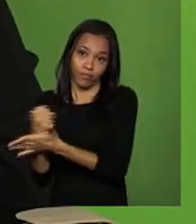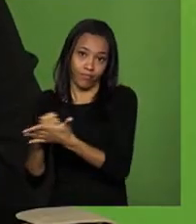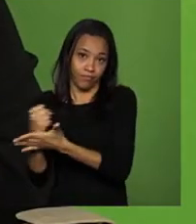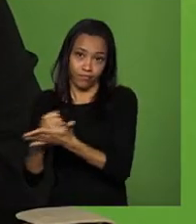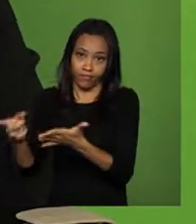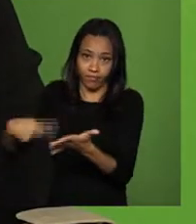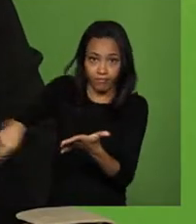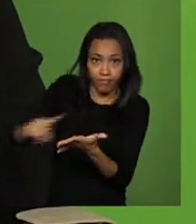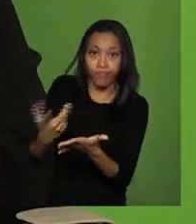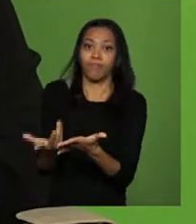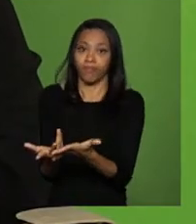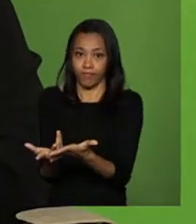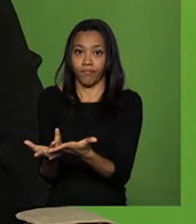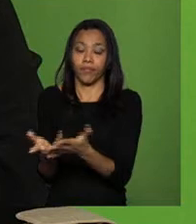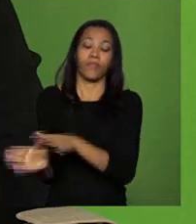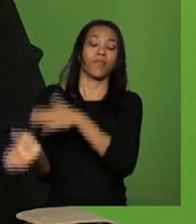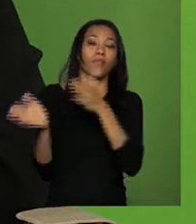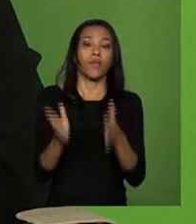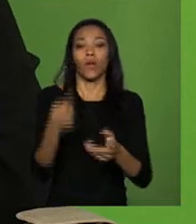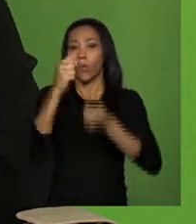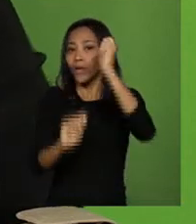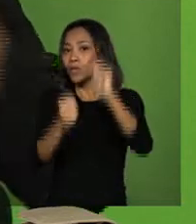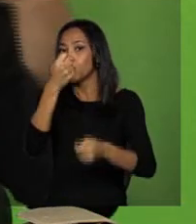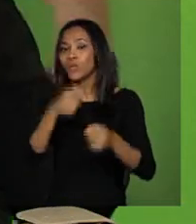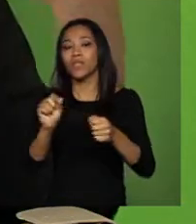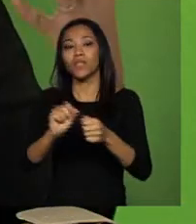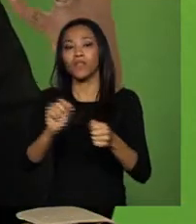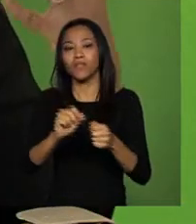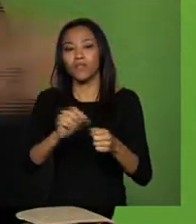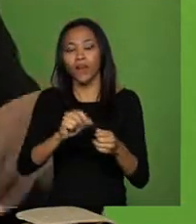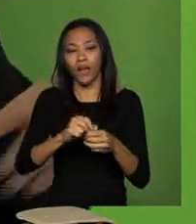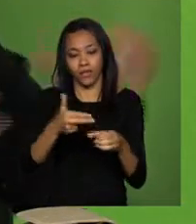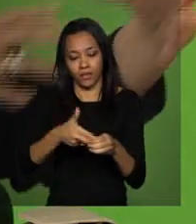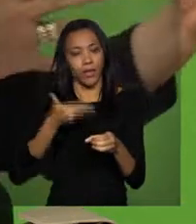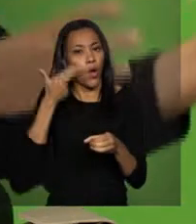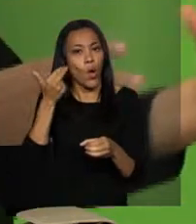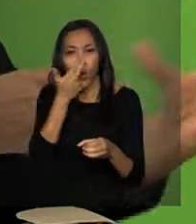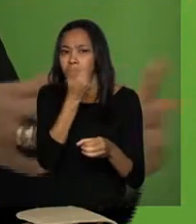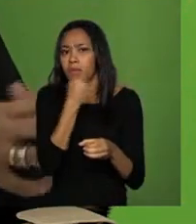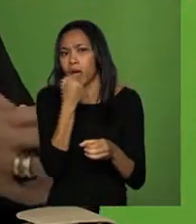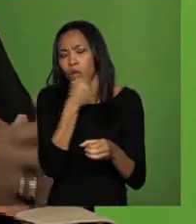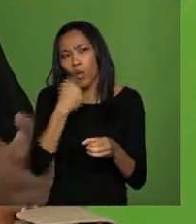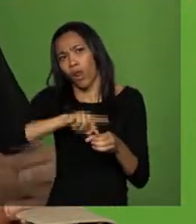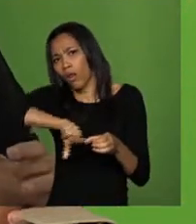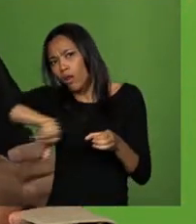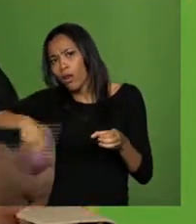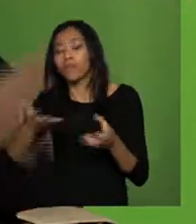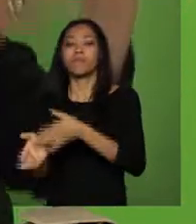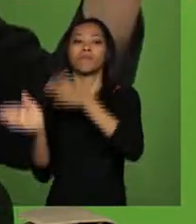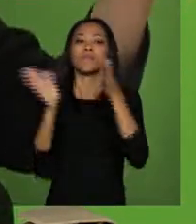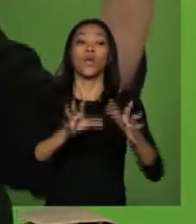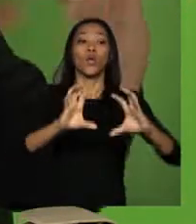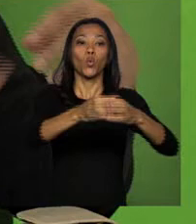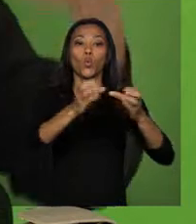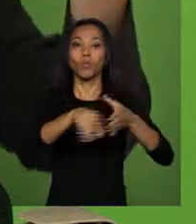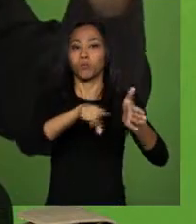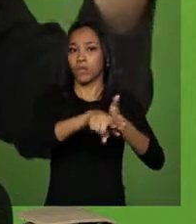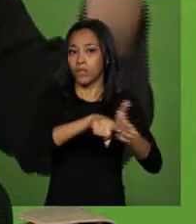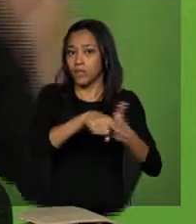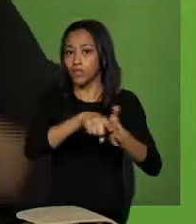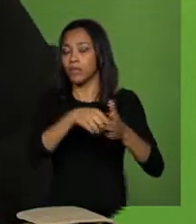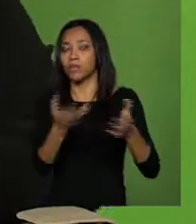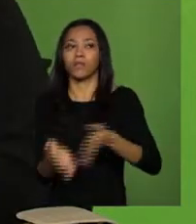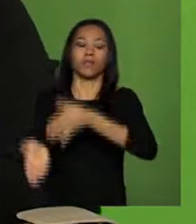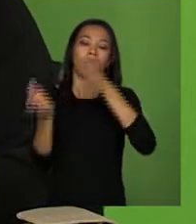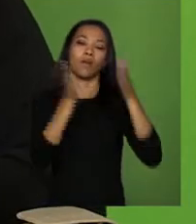cosméticos, que nunca tinham falado, junto à turma dos pesquisadores, o grupo A, o grupo que